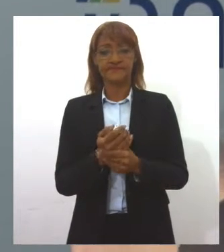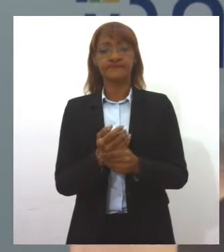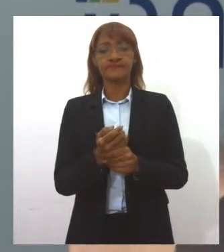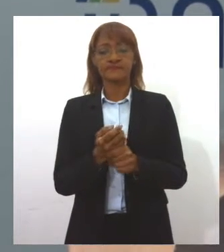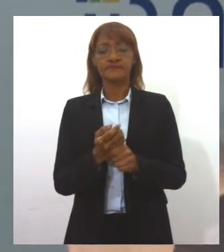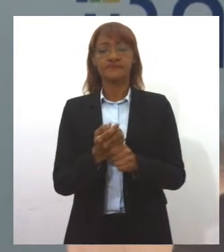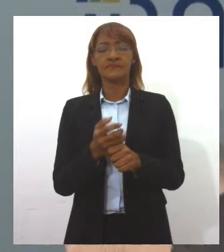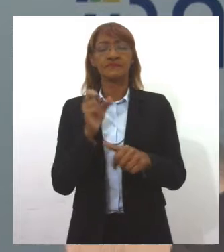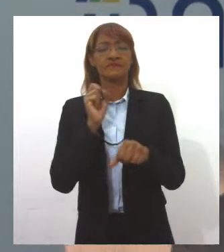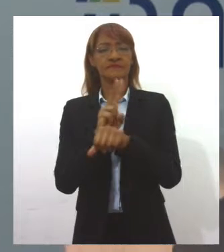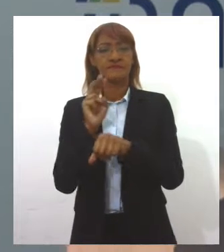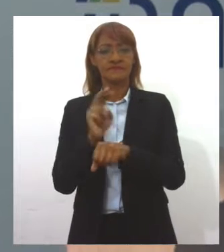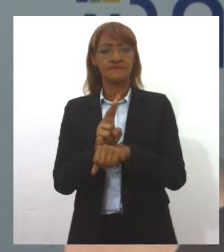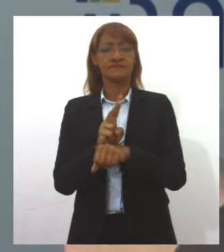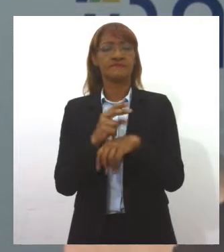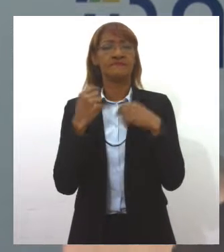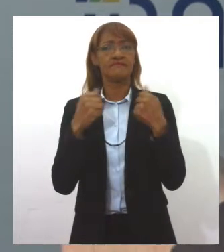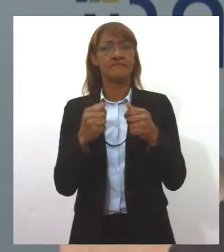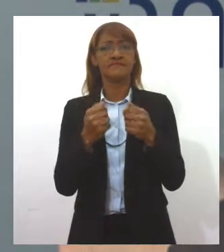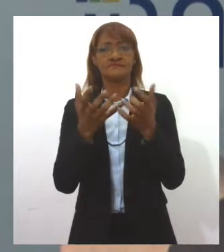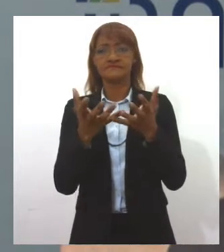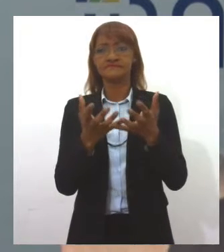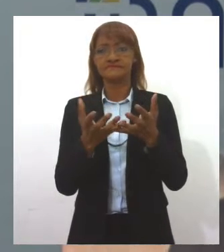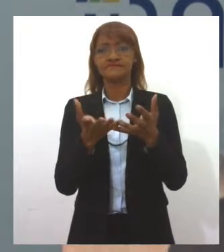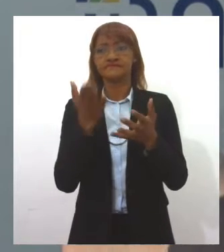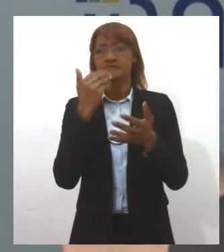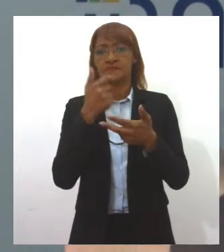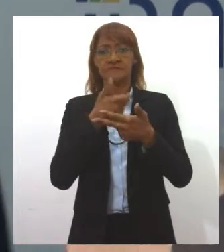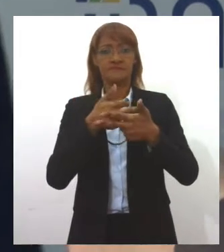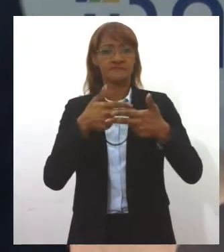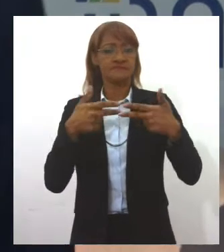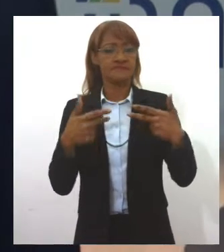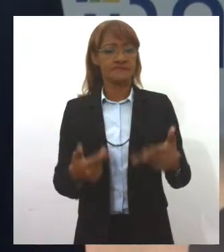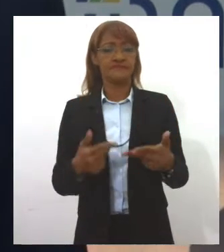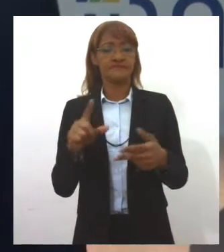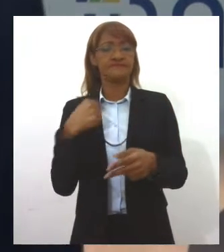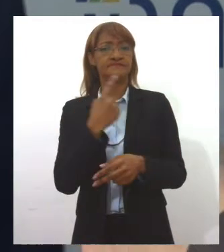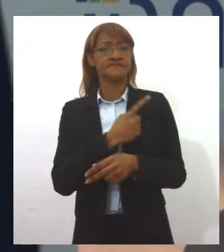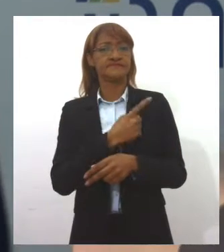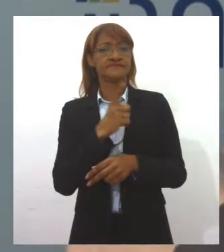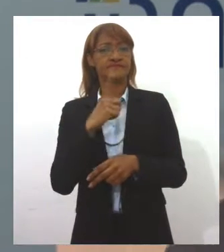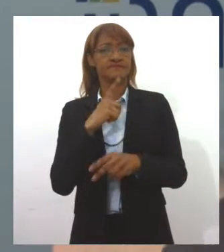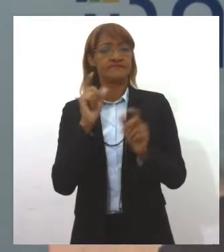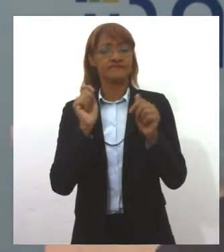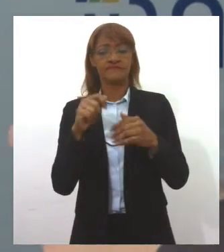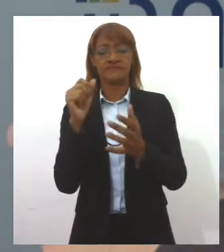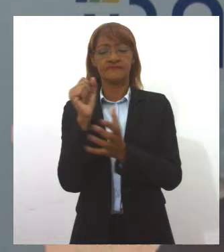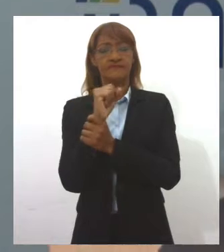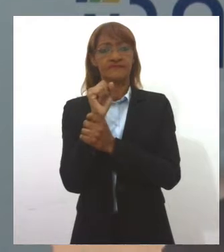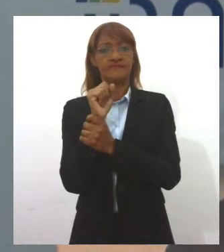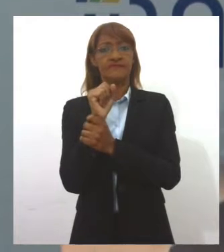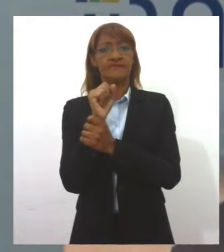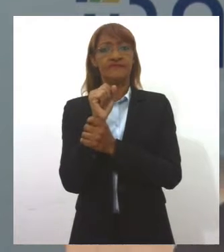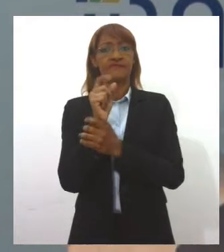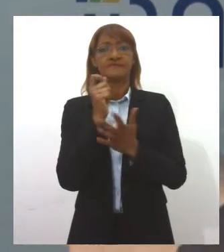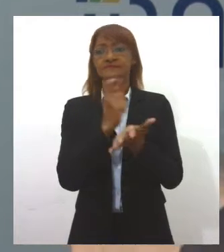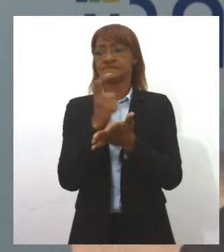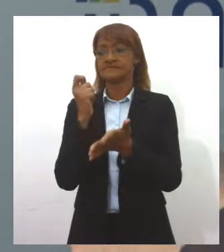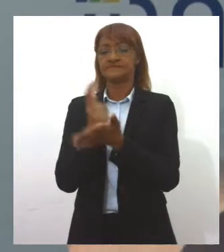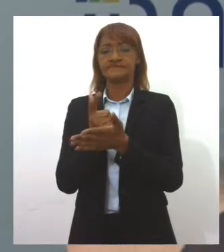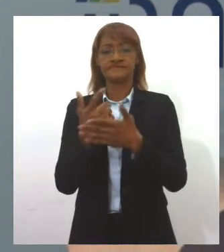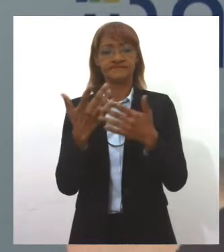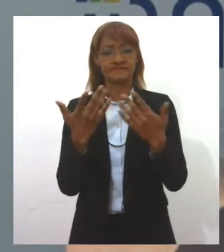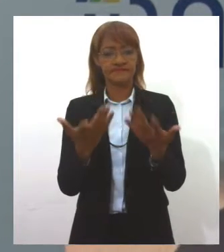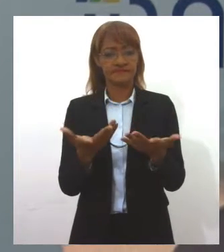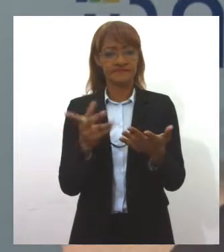emprego, que tenha comida no prato do povo brasileiro, que nós possamos ter garantia de poder consumir aquilo que é básico para que